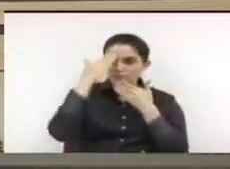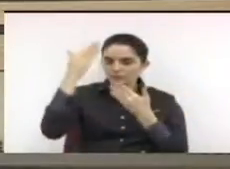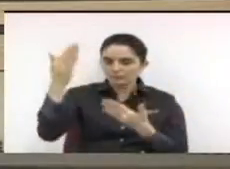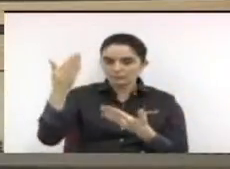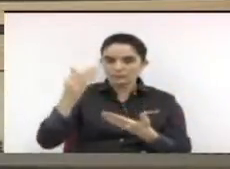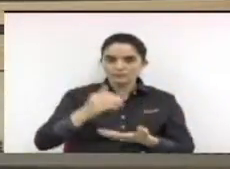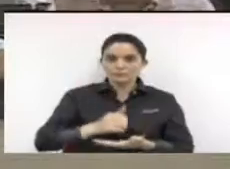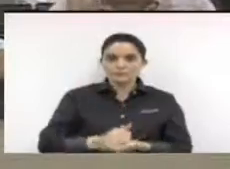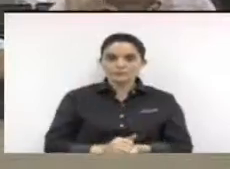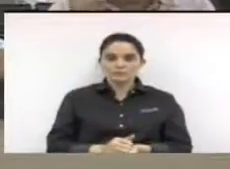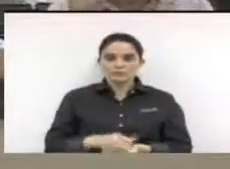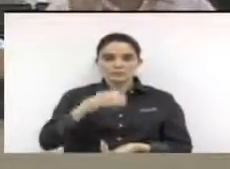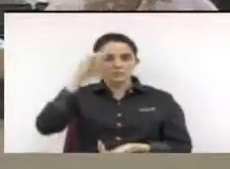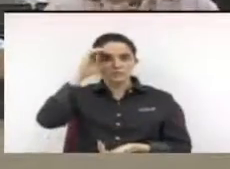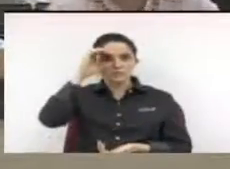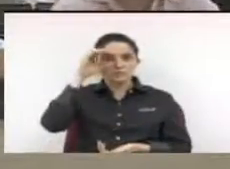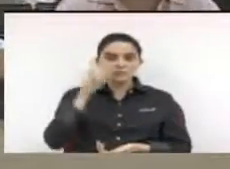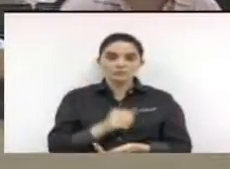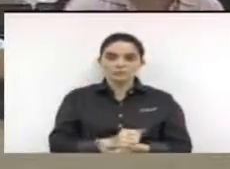José Couto de Jesus